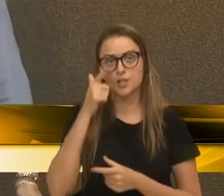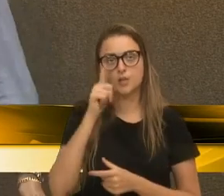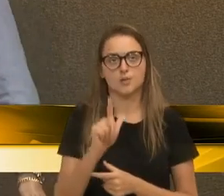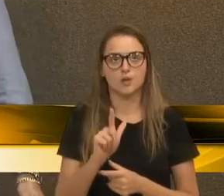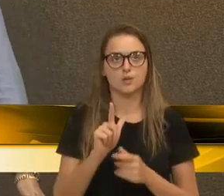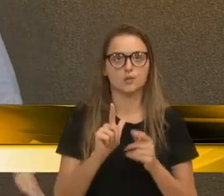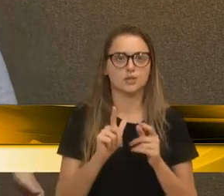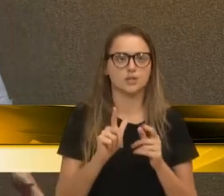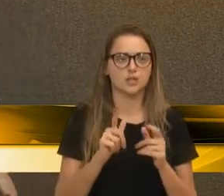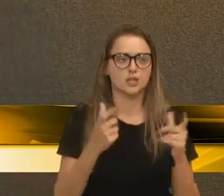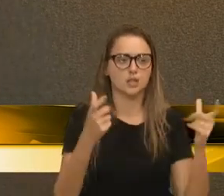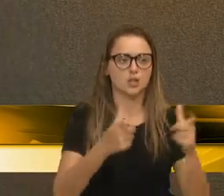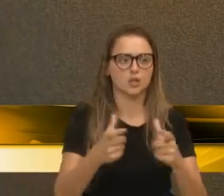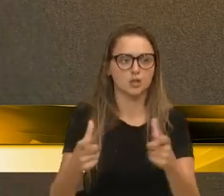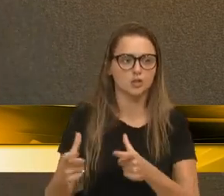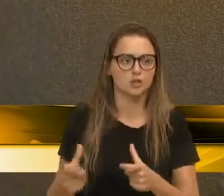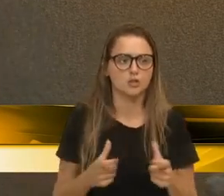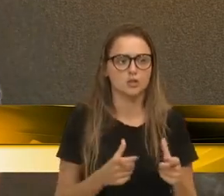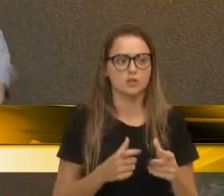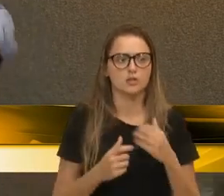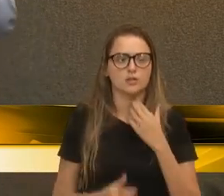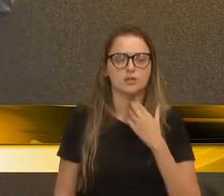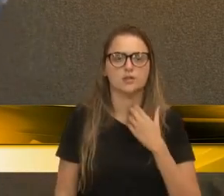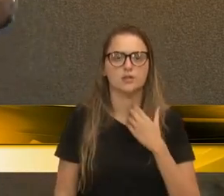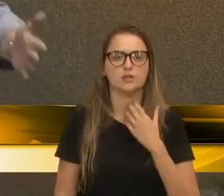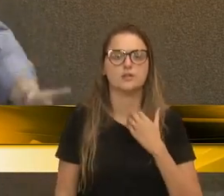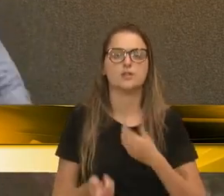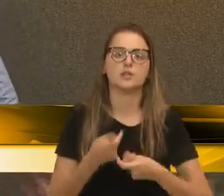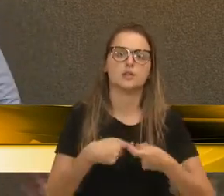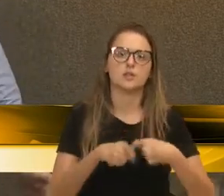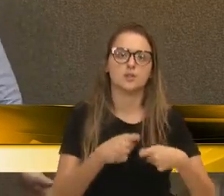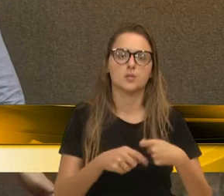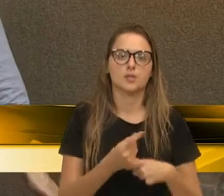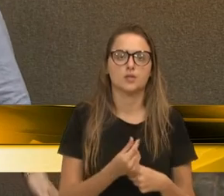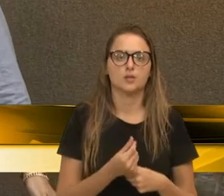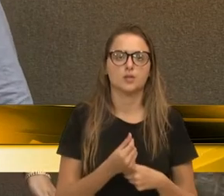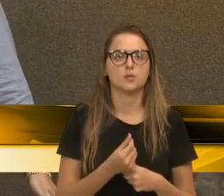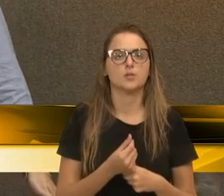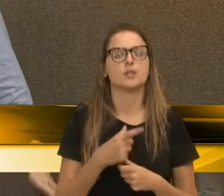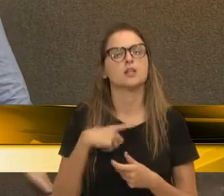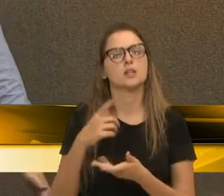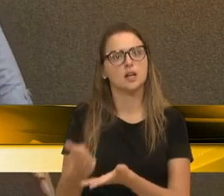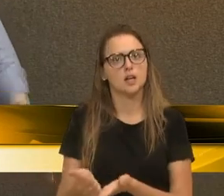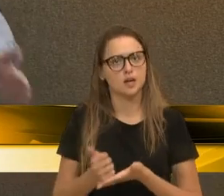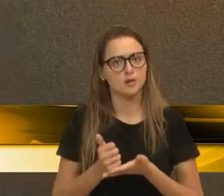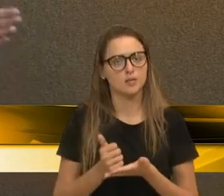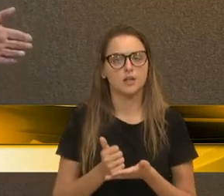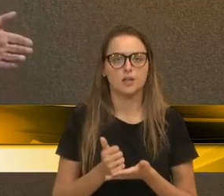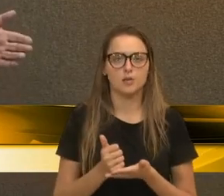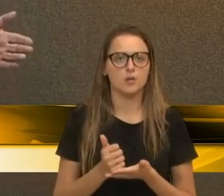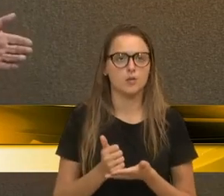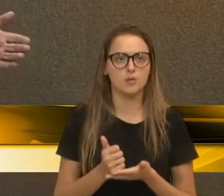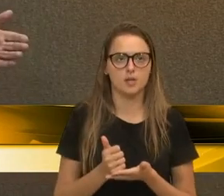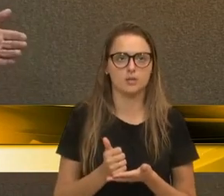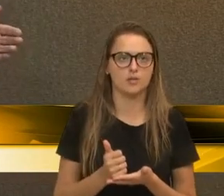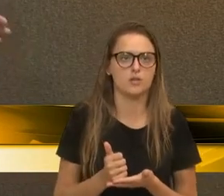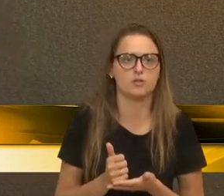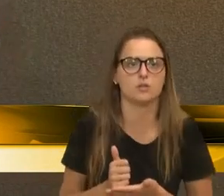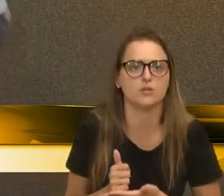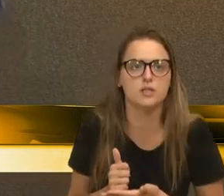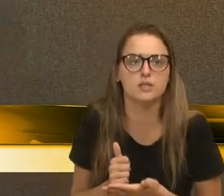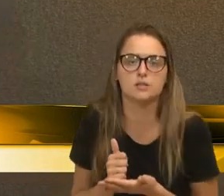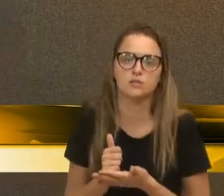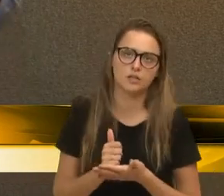específicos da economia e que também contribuíram em muito. E aí só se fala o seguinte,